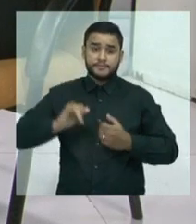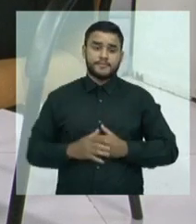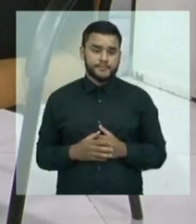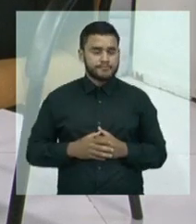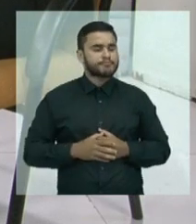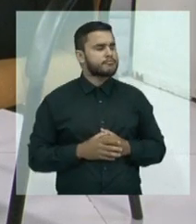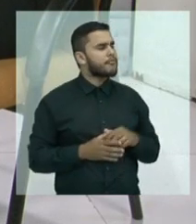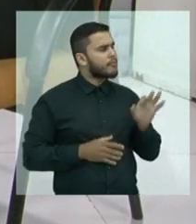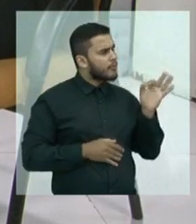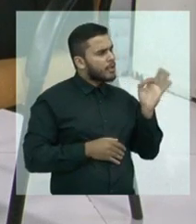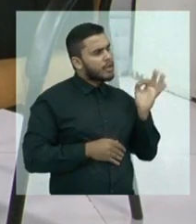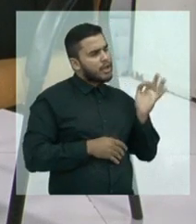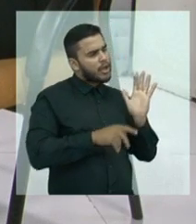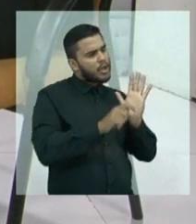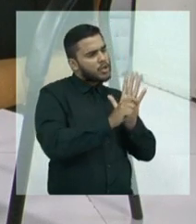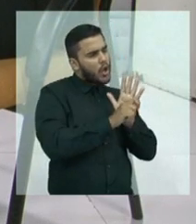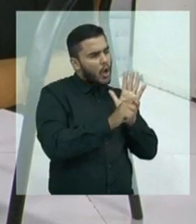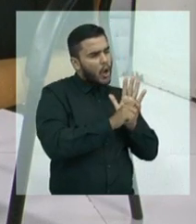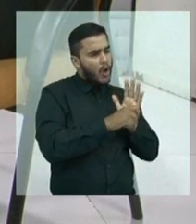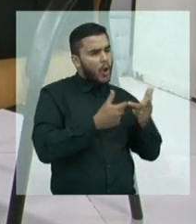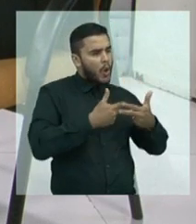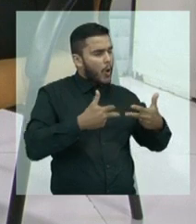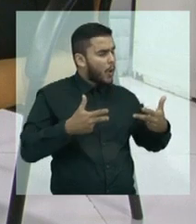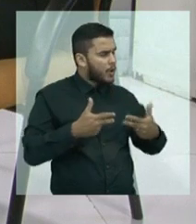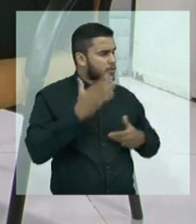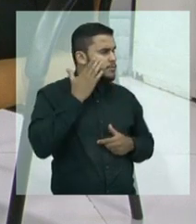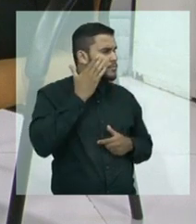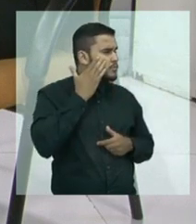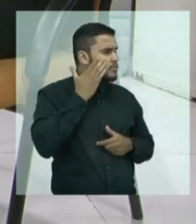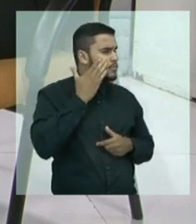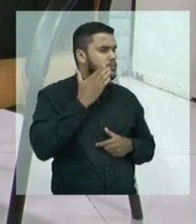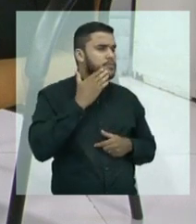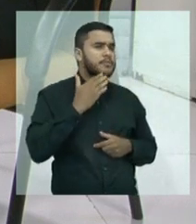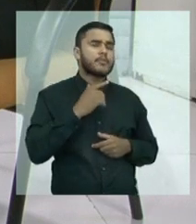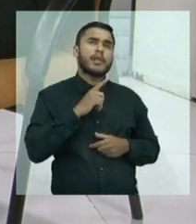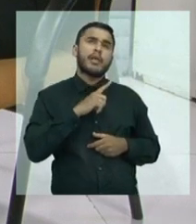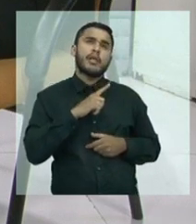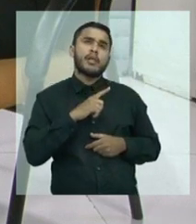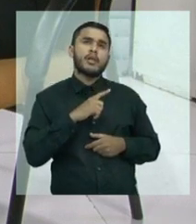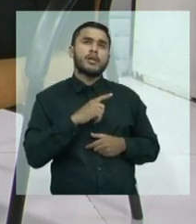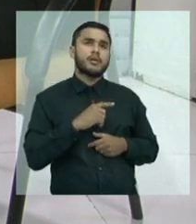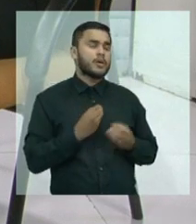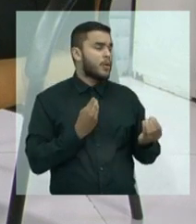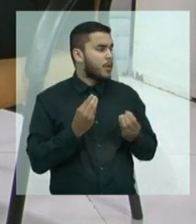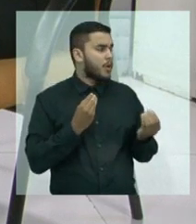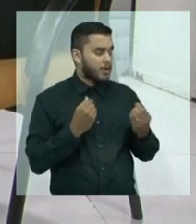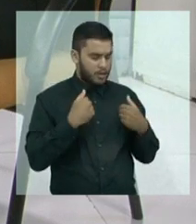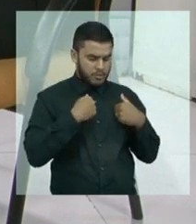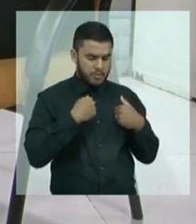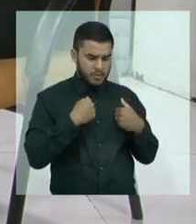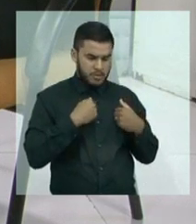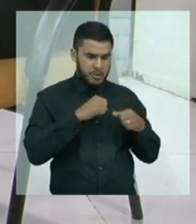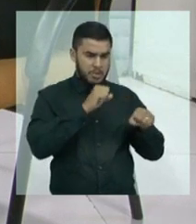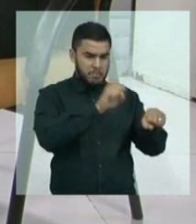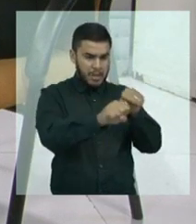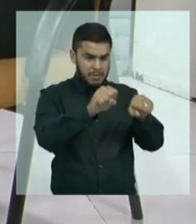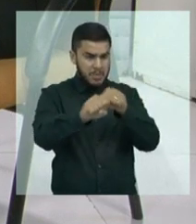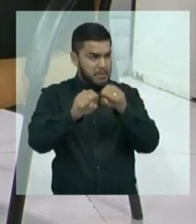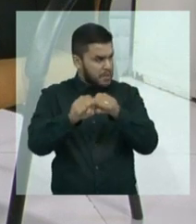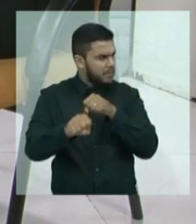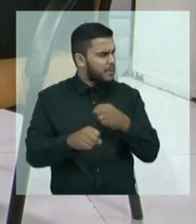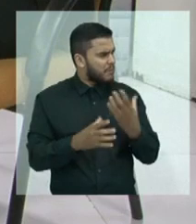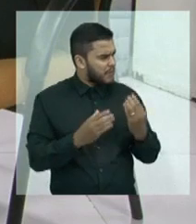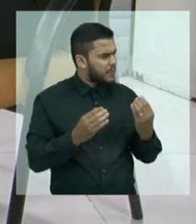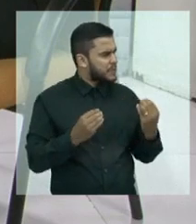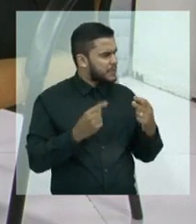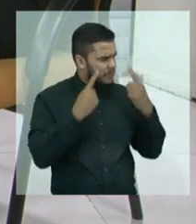drogas, não é somente os vendedores de drogas, traficantes, que entre si se matam. Isso aí também proporciona vários